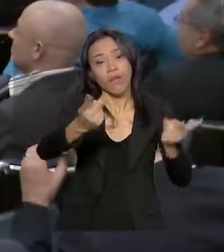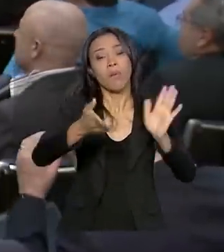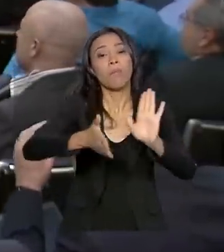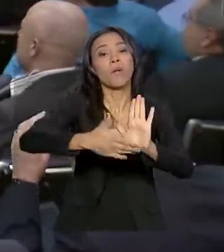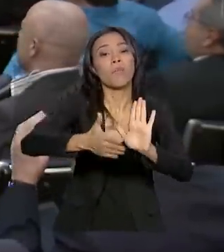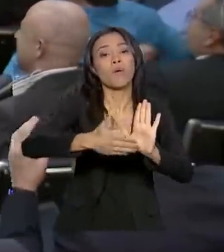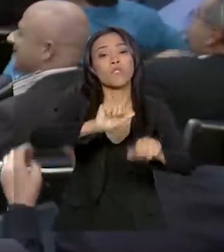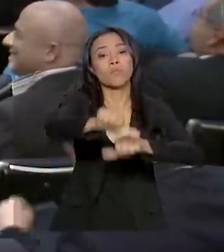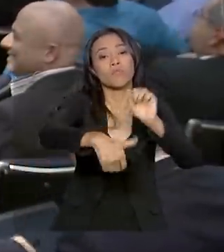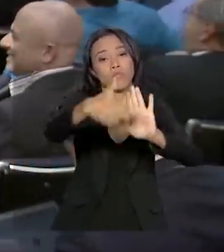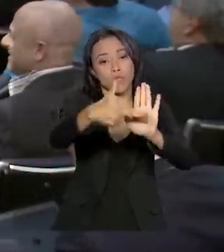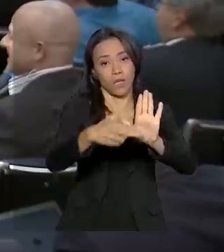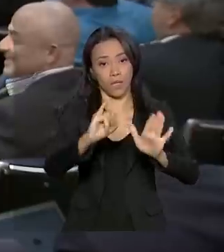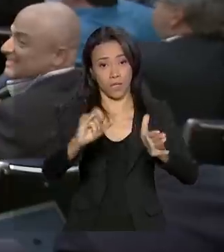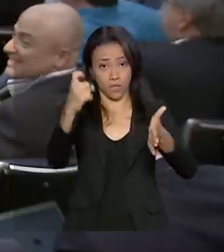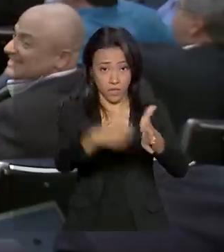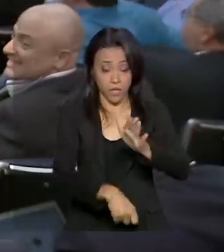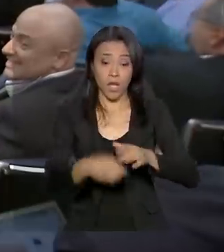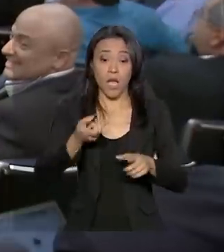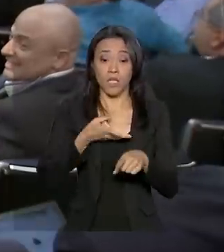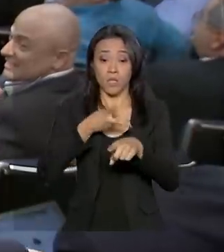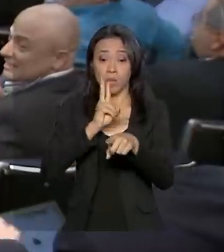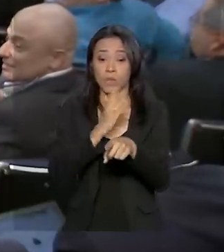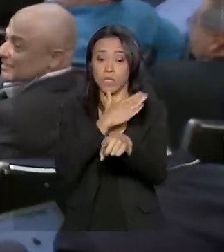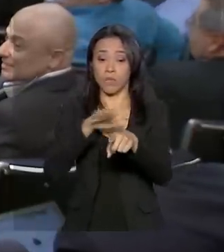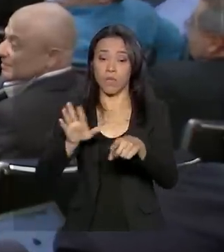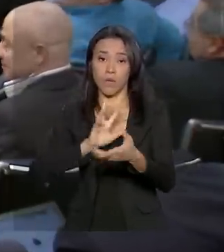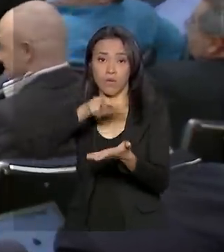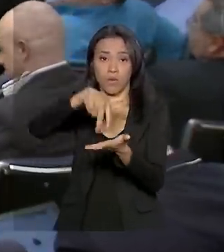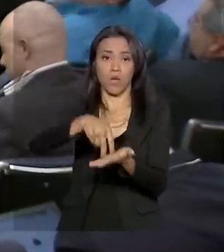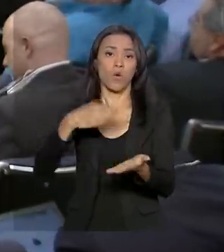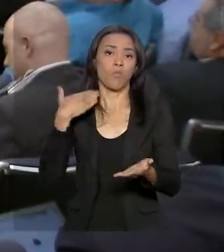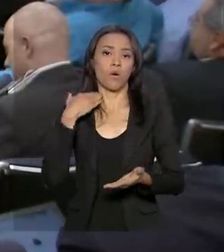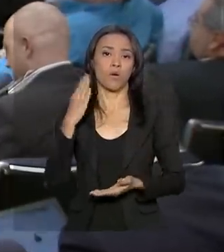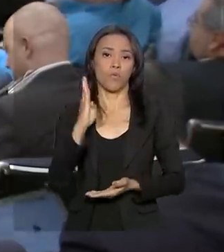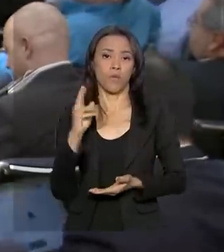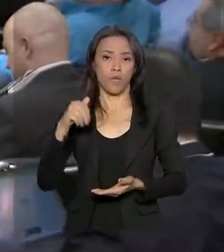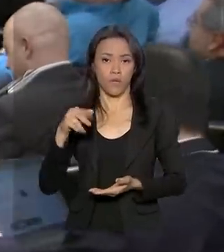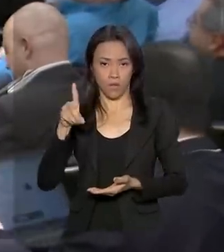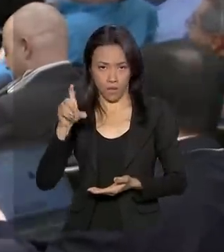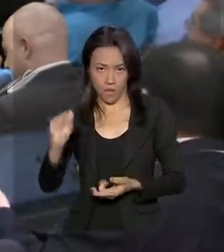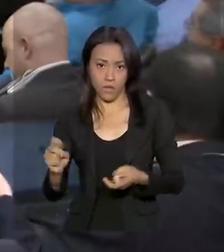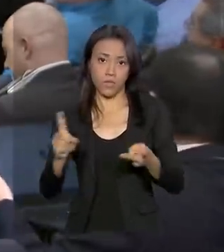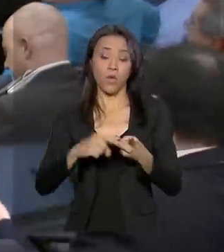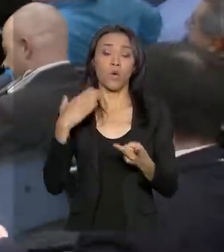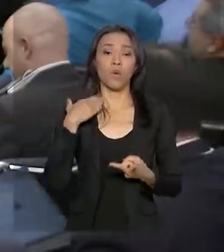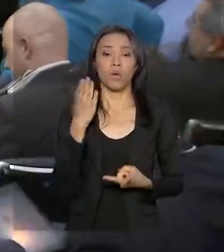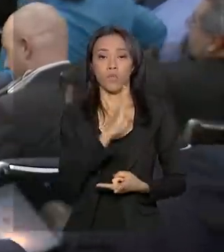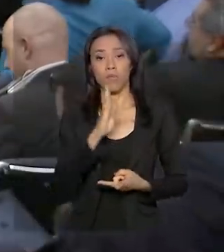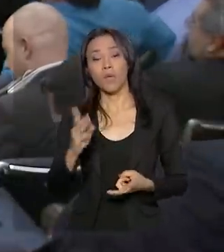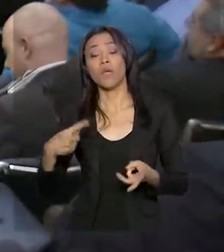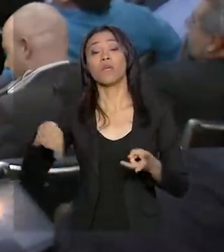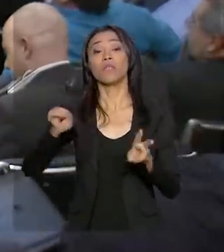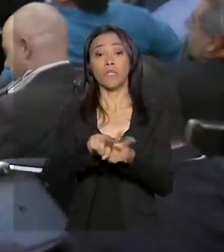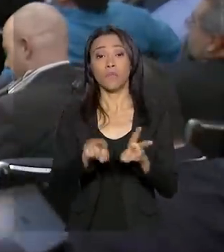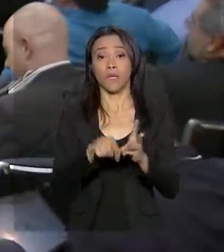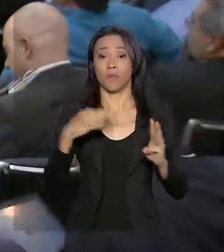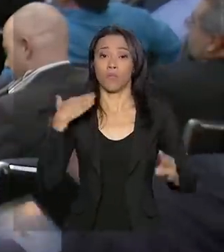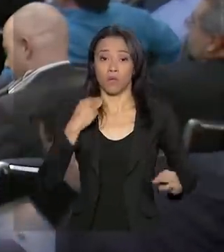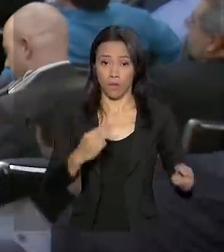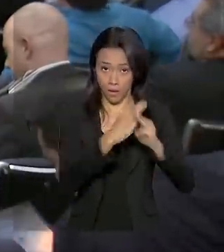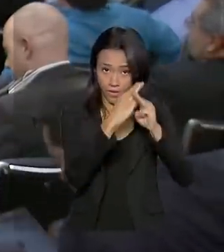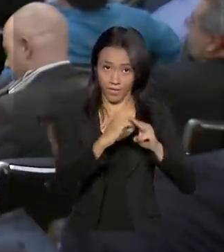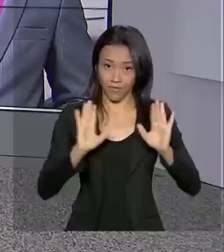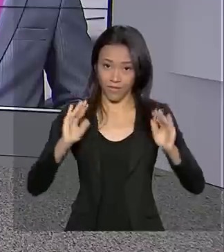e meia da tarde, vão falar aqui no fórum o BNDES, o Banco do Brasil e a Caixa Econômica Federal. Renata,